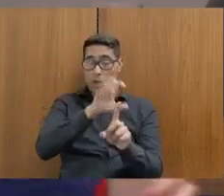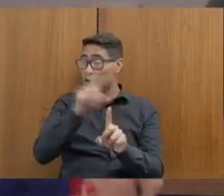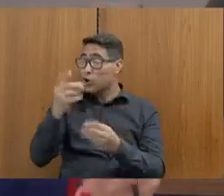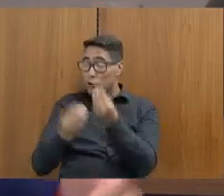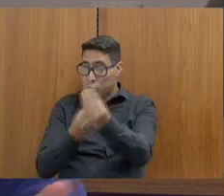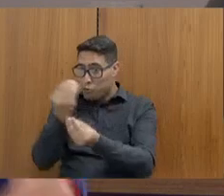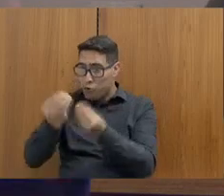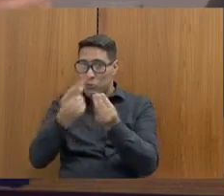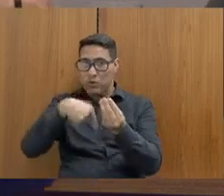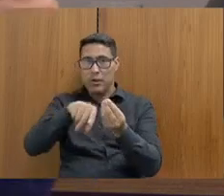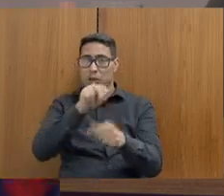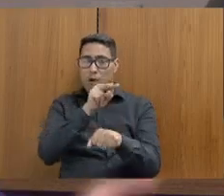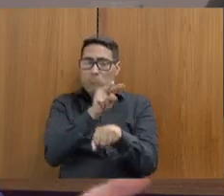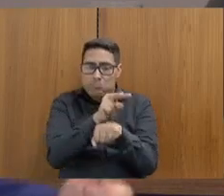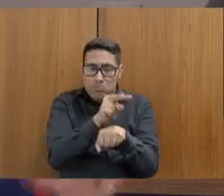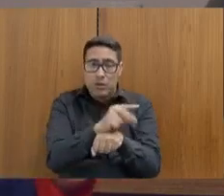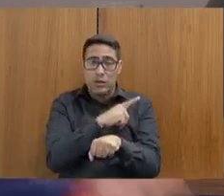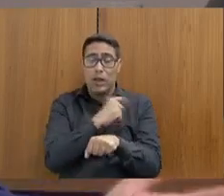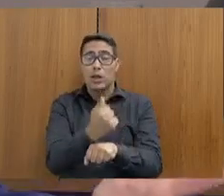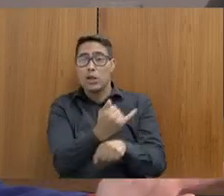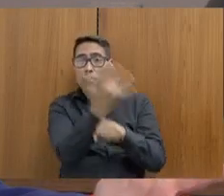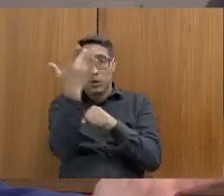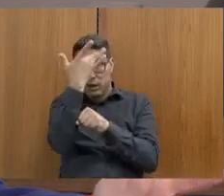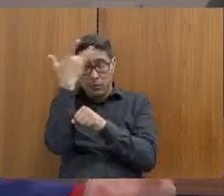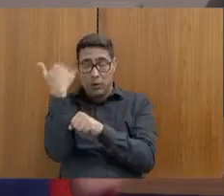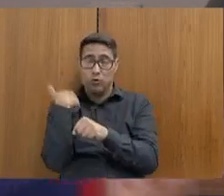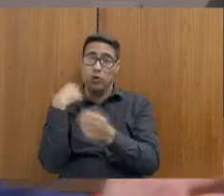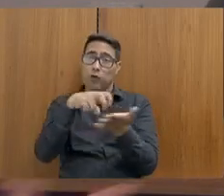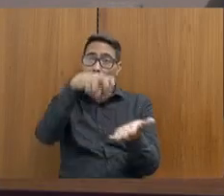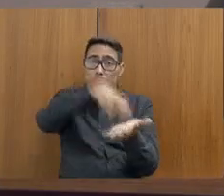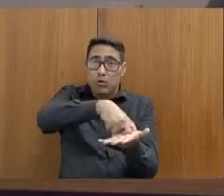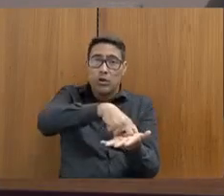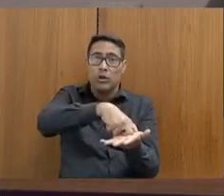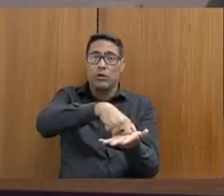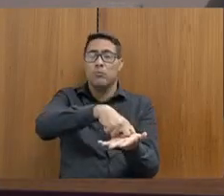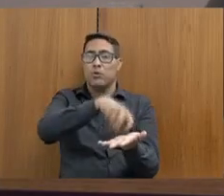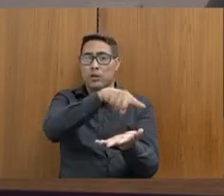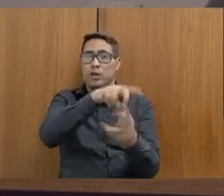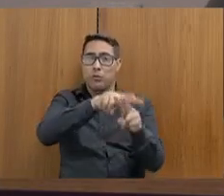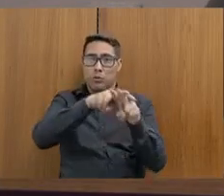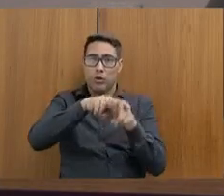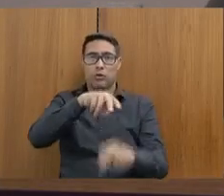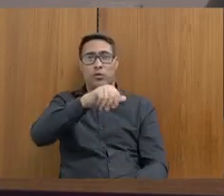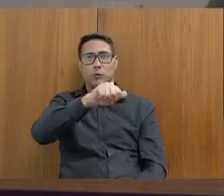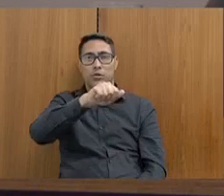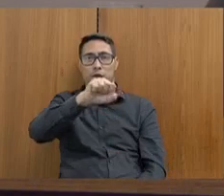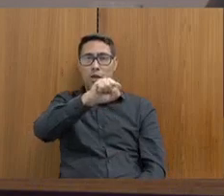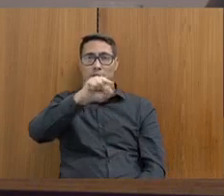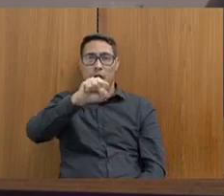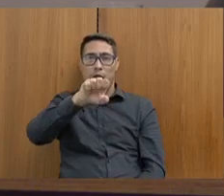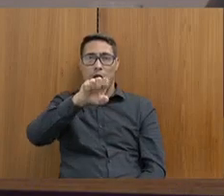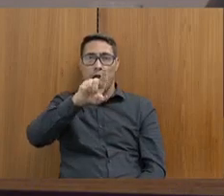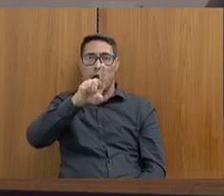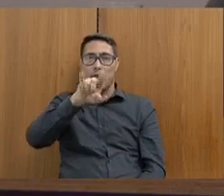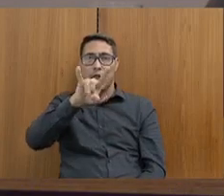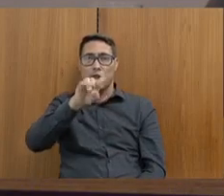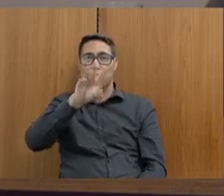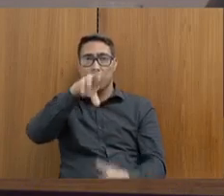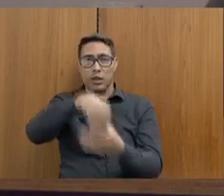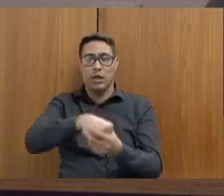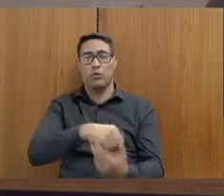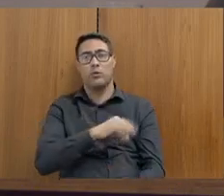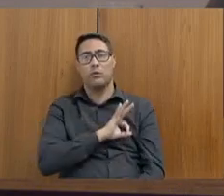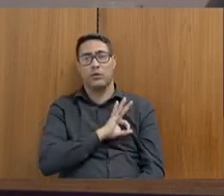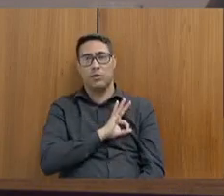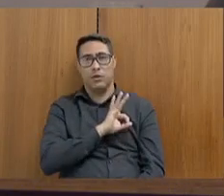e quantas pessoas foram efetivamente punidas por casos de assédio dentro das instituições da Polícia Civil, Militar e da Segurança